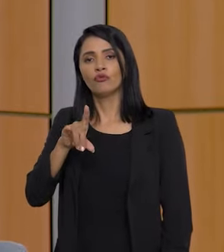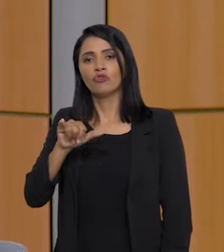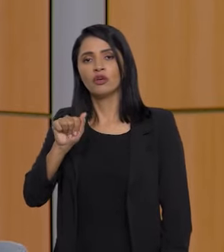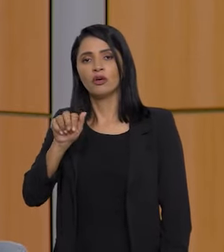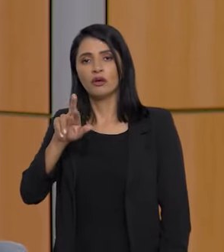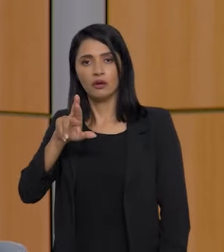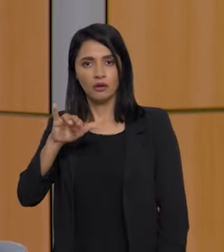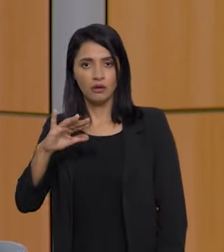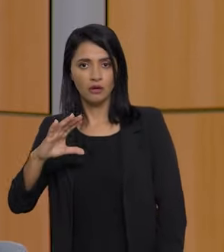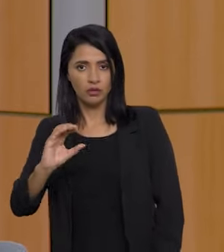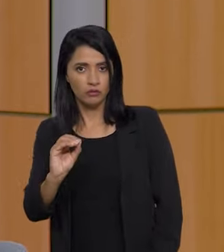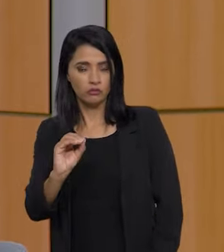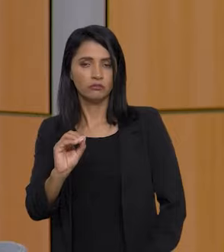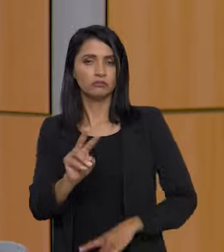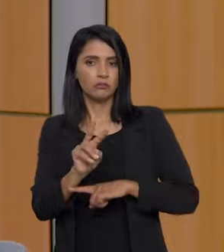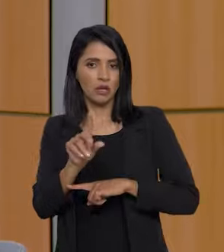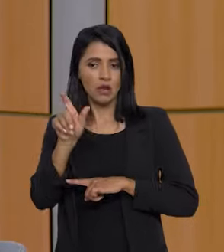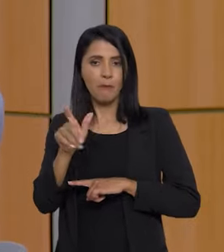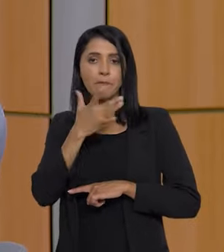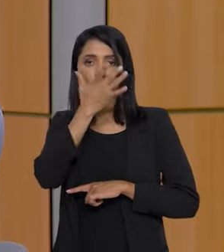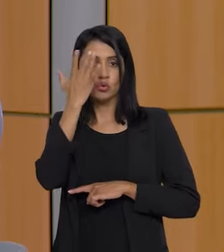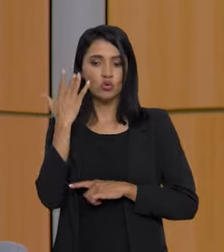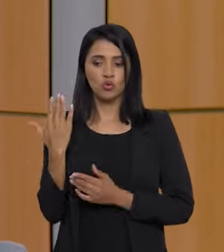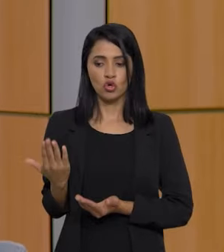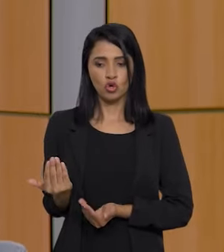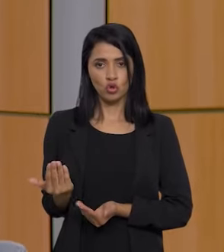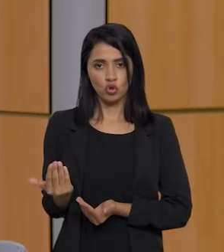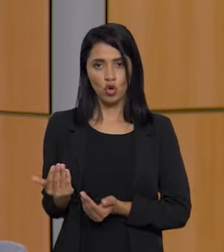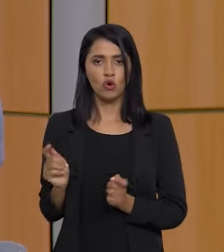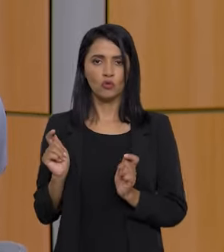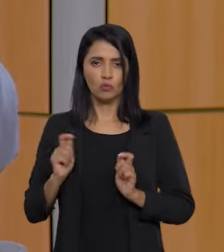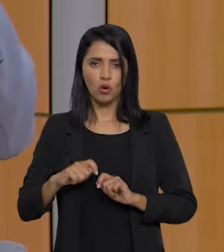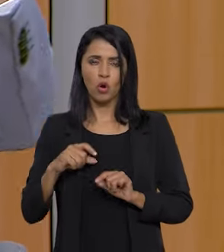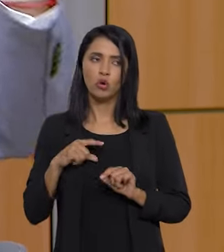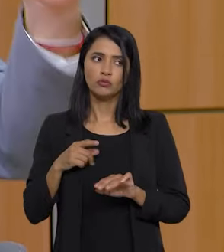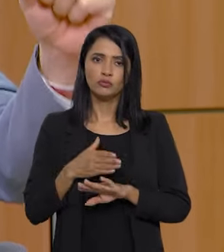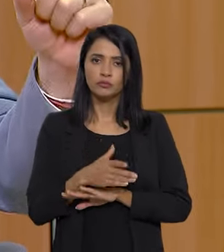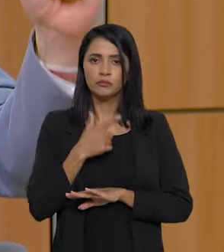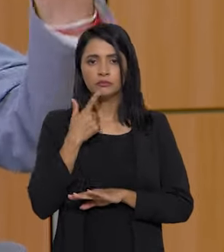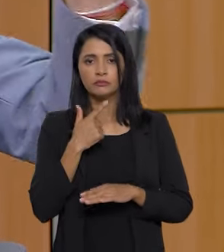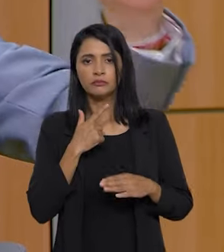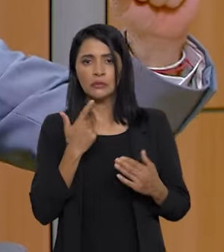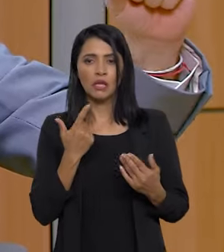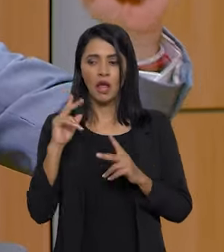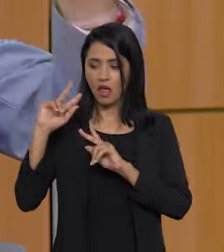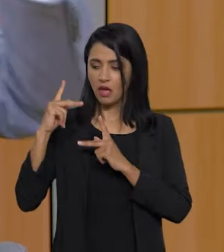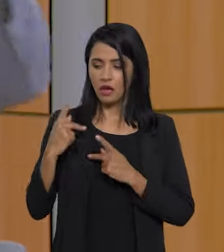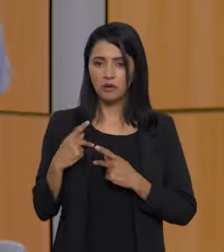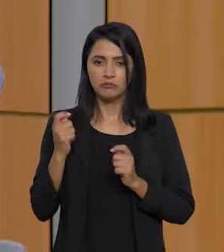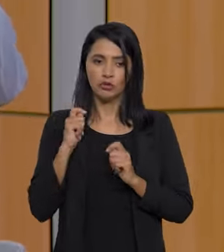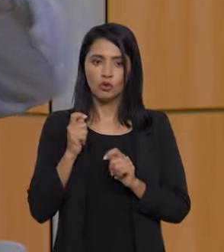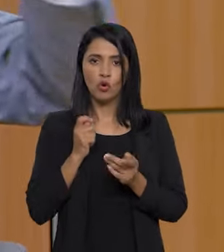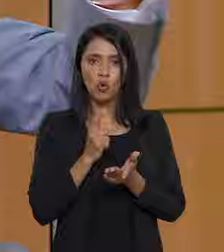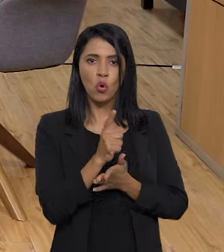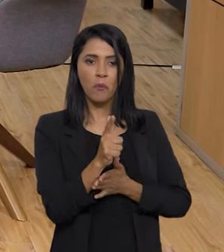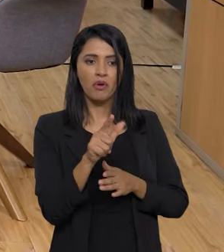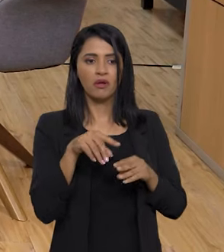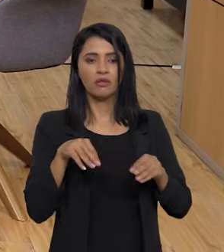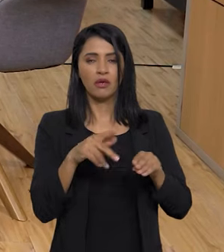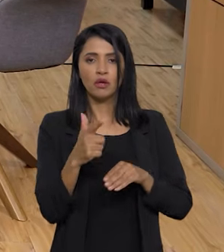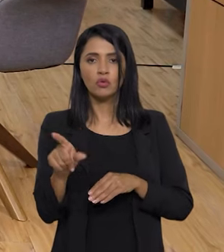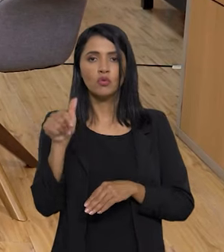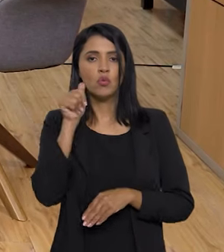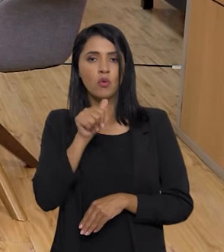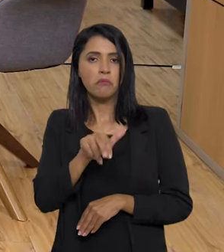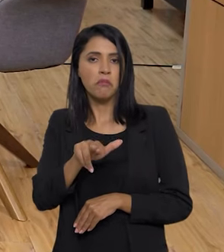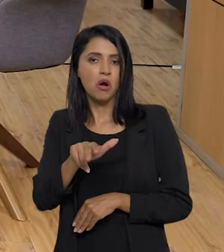subsidiado, que o jovem, por exemplo, pode, num processo de herança, comprar a terra dos irmãos que não